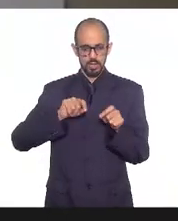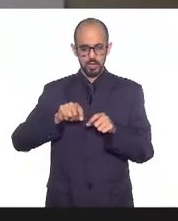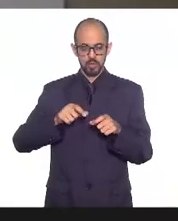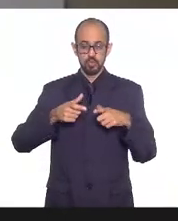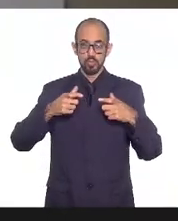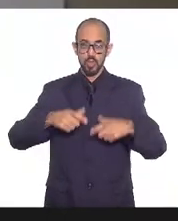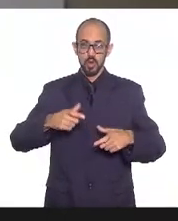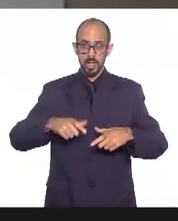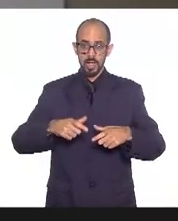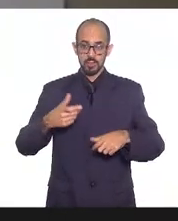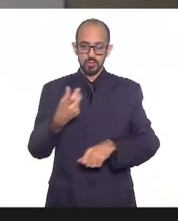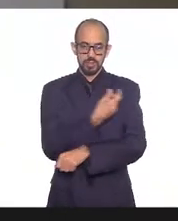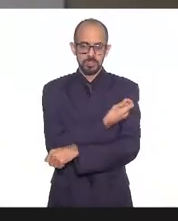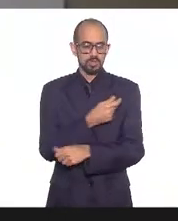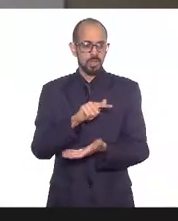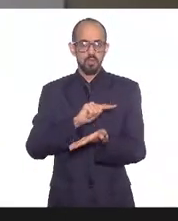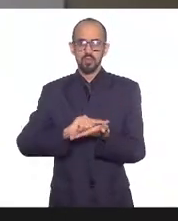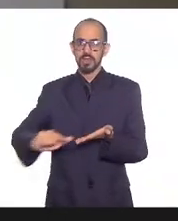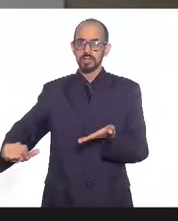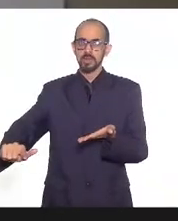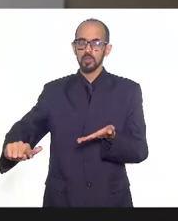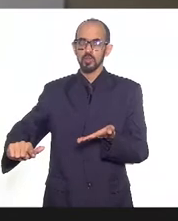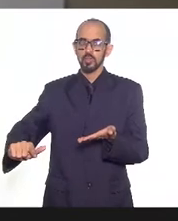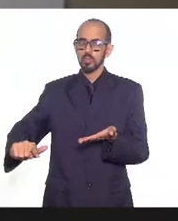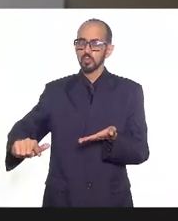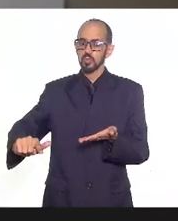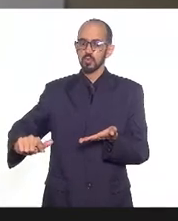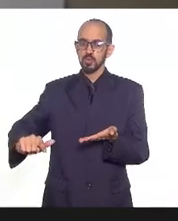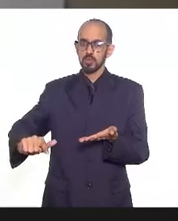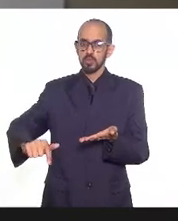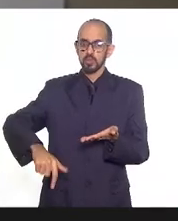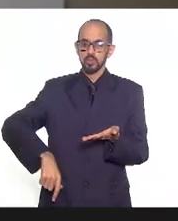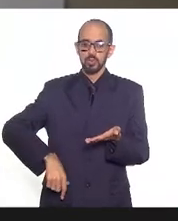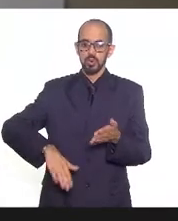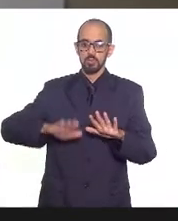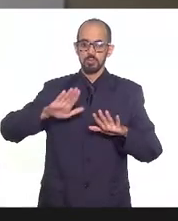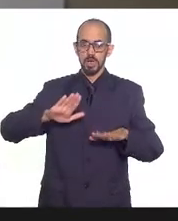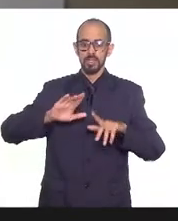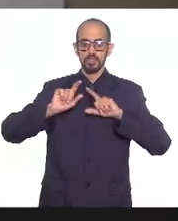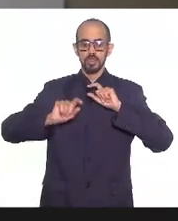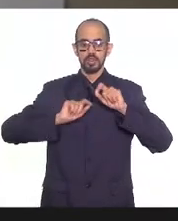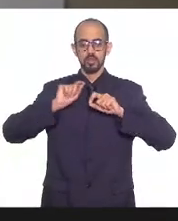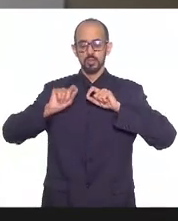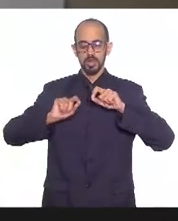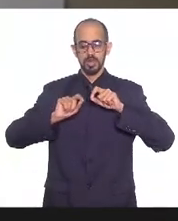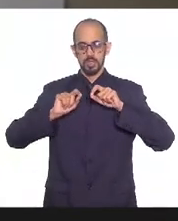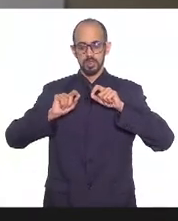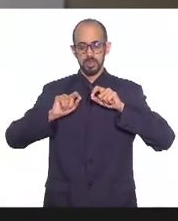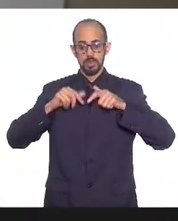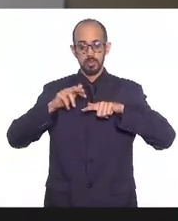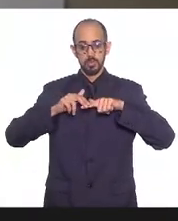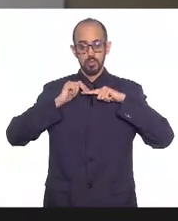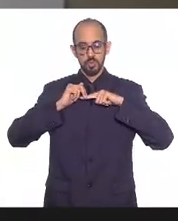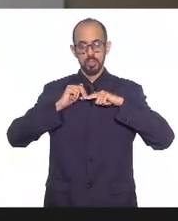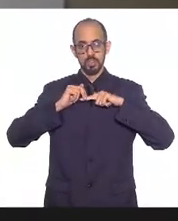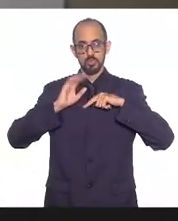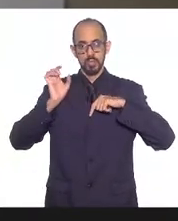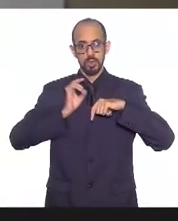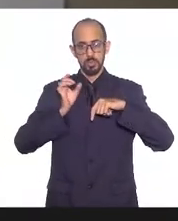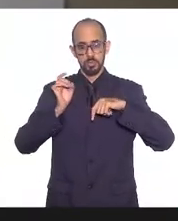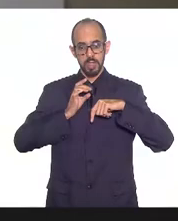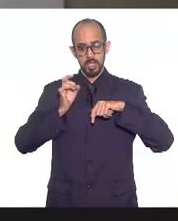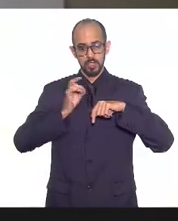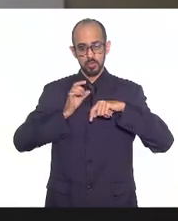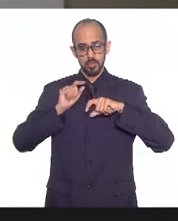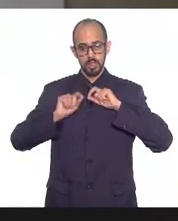estavam vazios de maneira geral né e que com isso o receio era